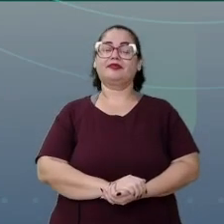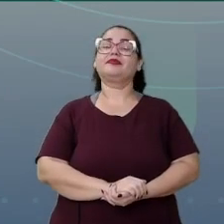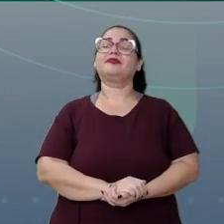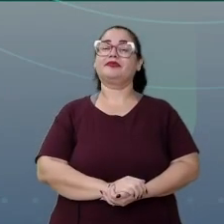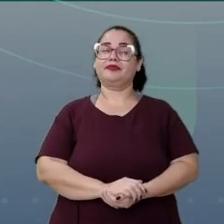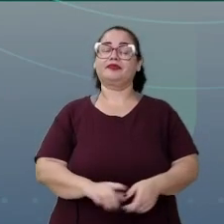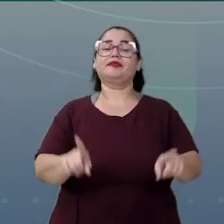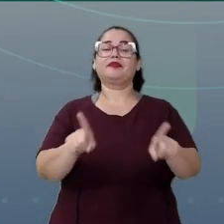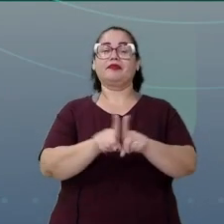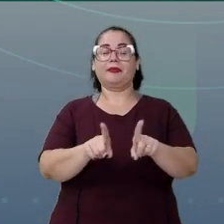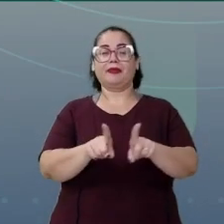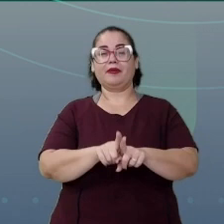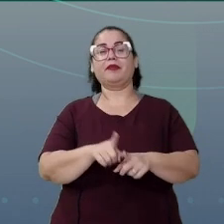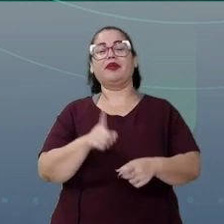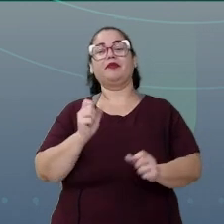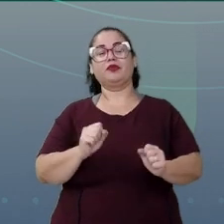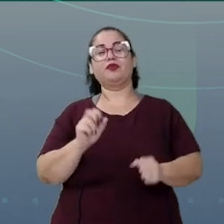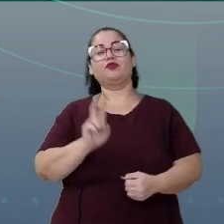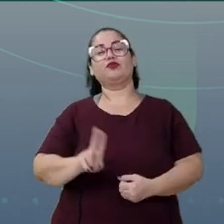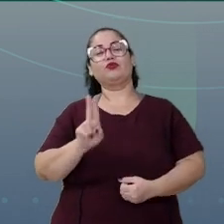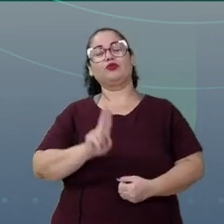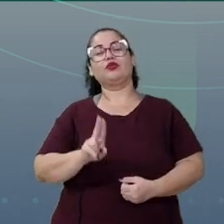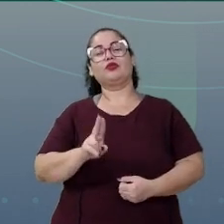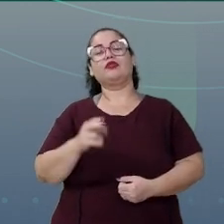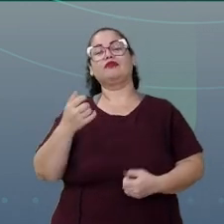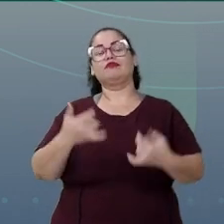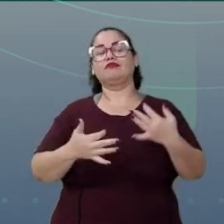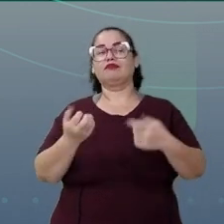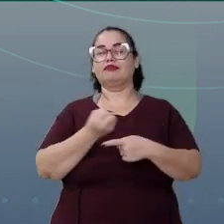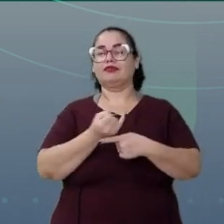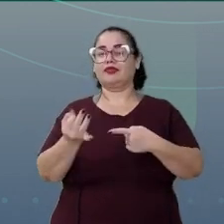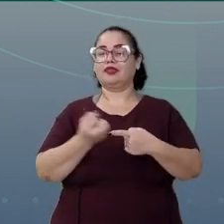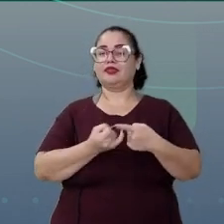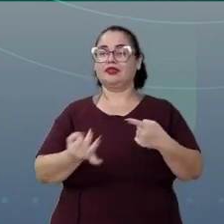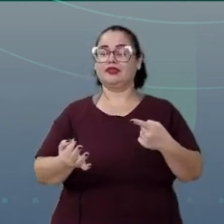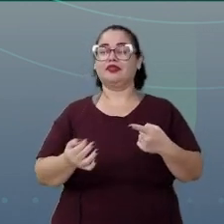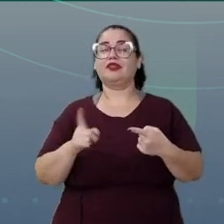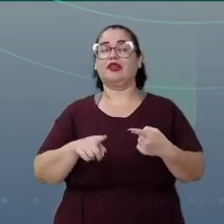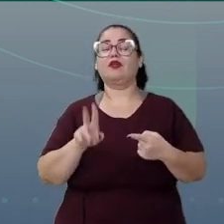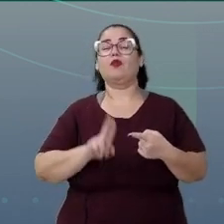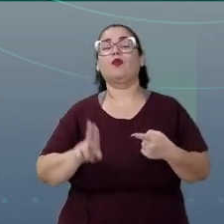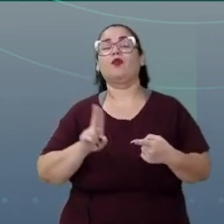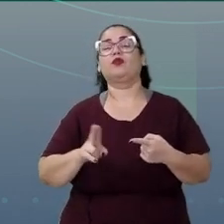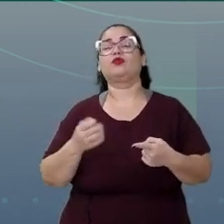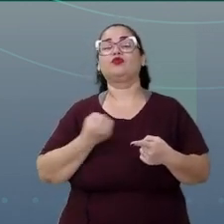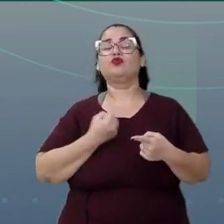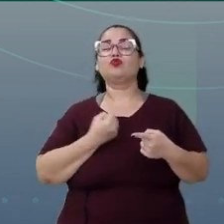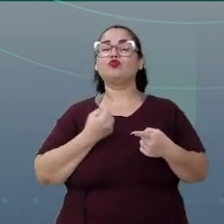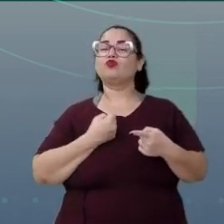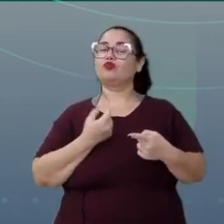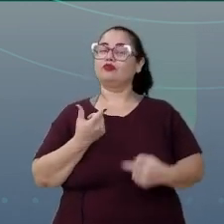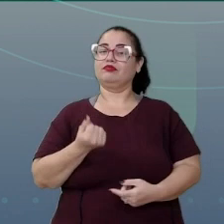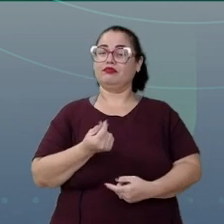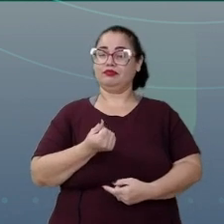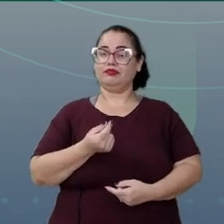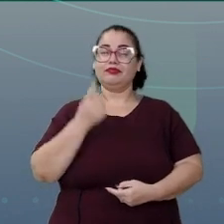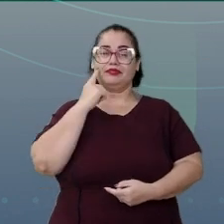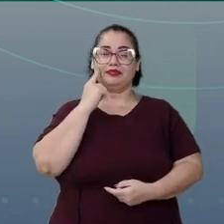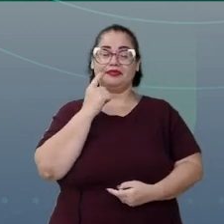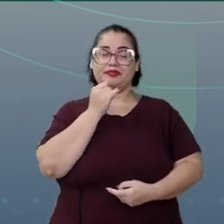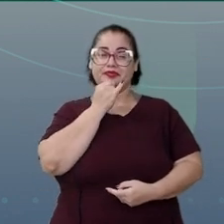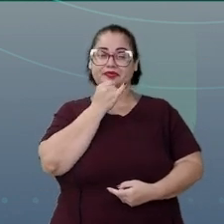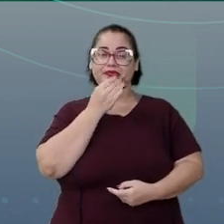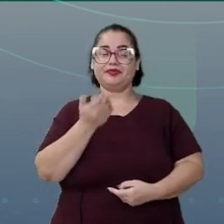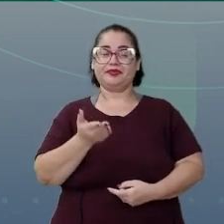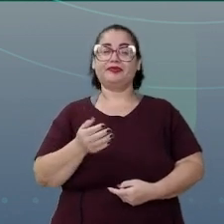Também podemos utilizar essas frações para trabalhar com o sistema monetário. Quer ver só?